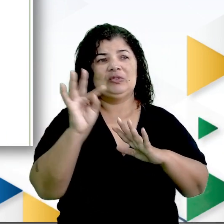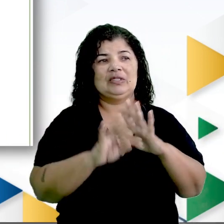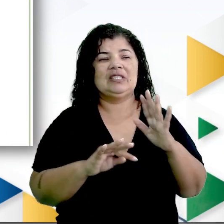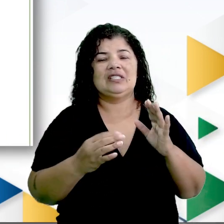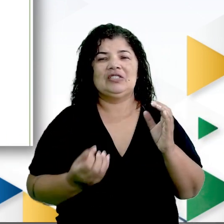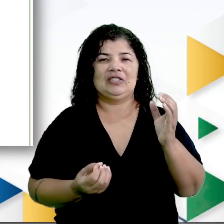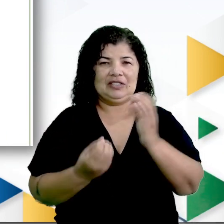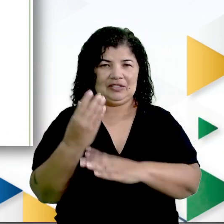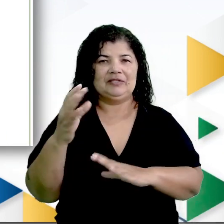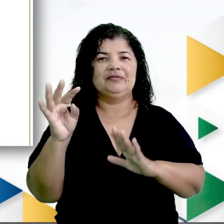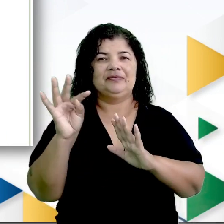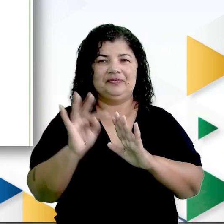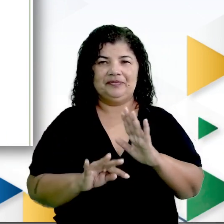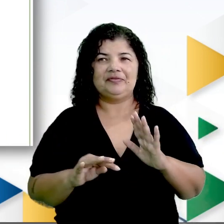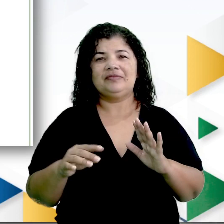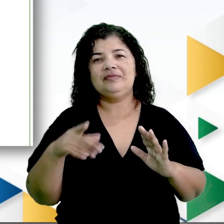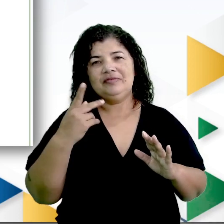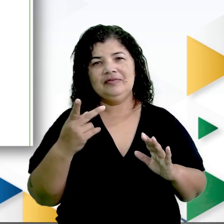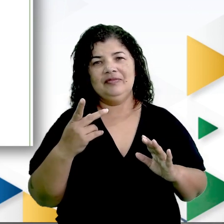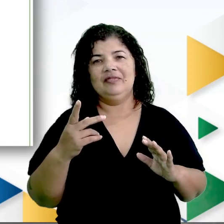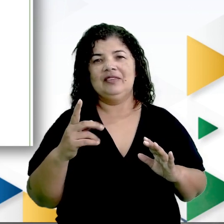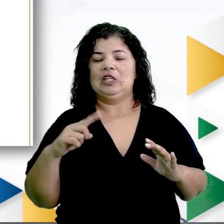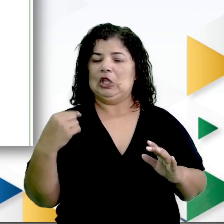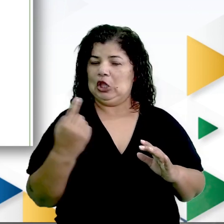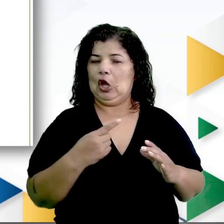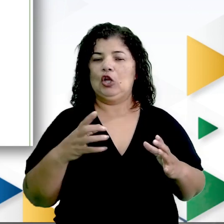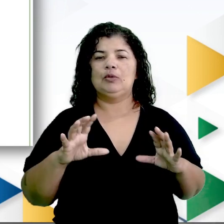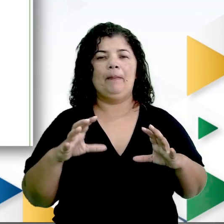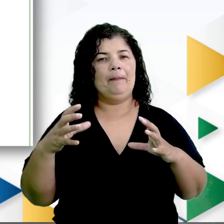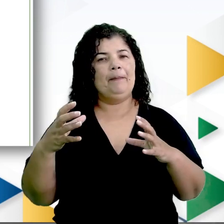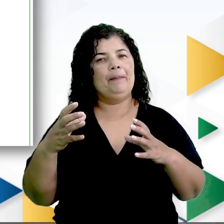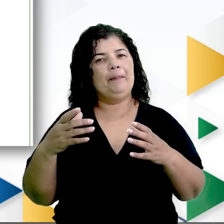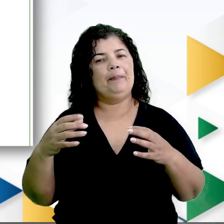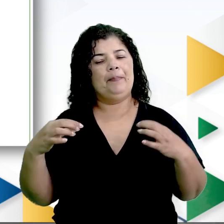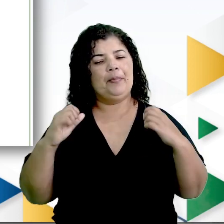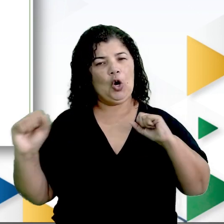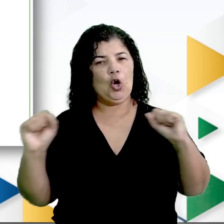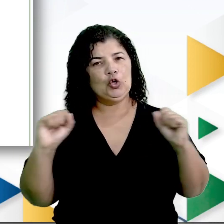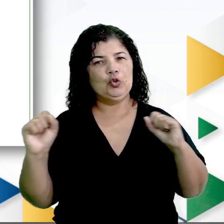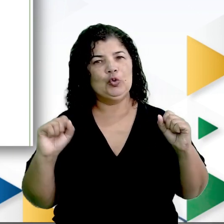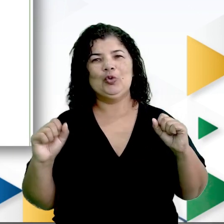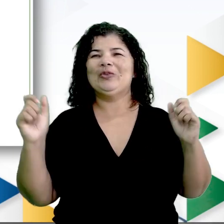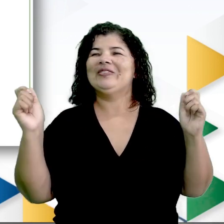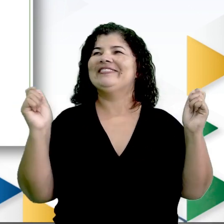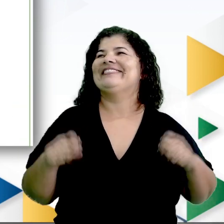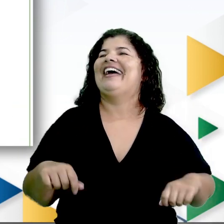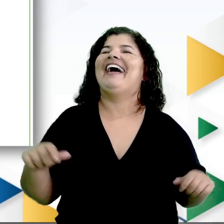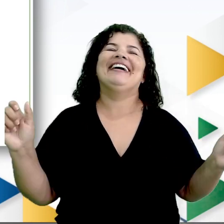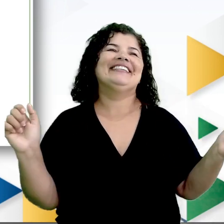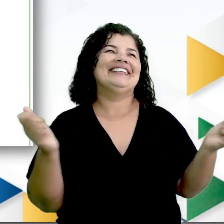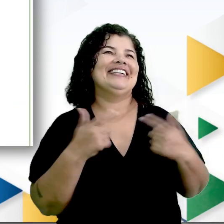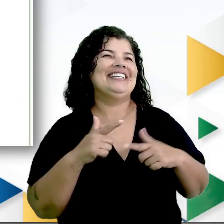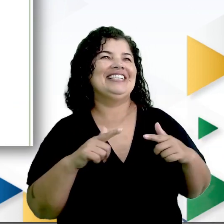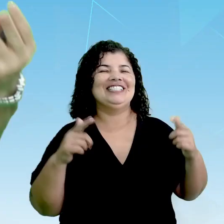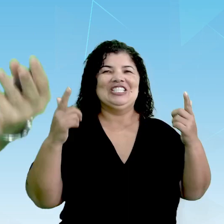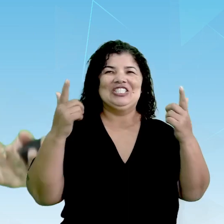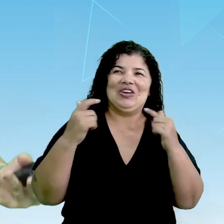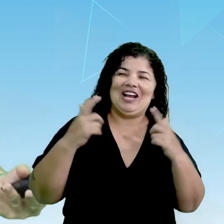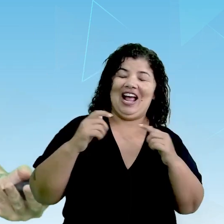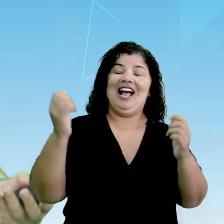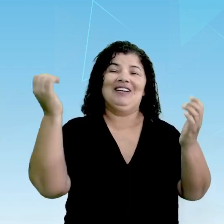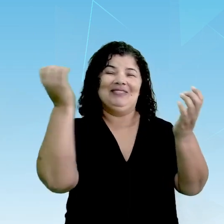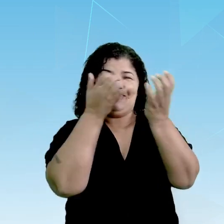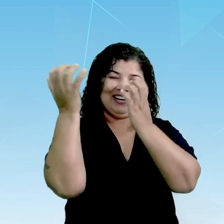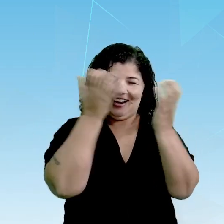criou o texto, aliás, está dizendo, nosso produto, ele serve para rir, para chorar, para enxugar o